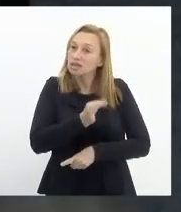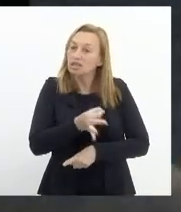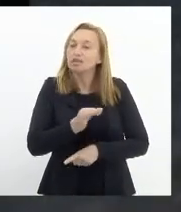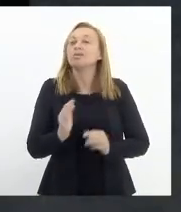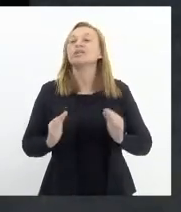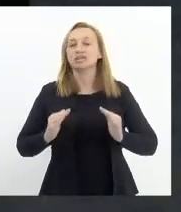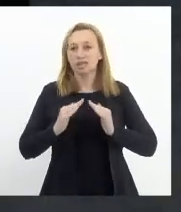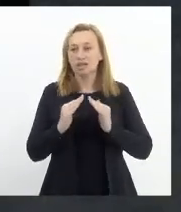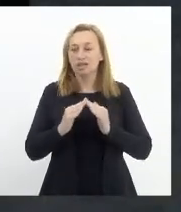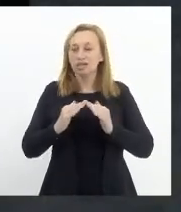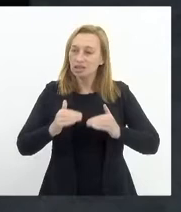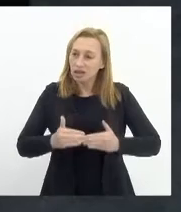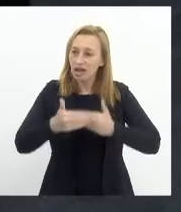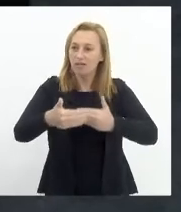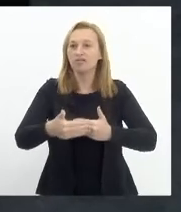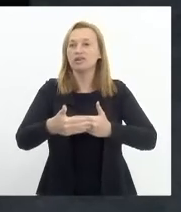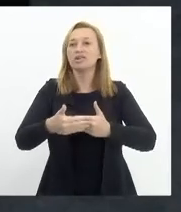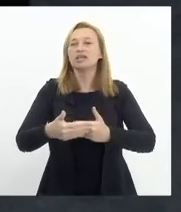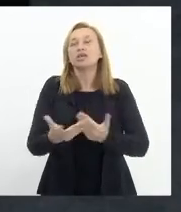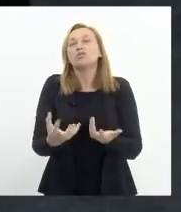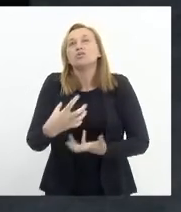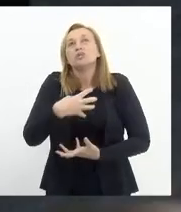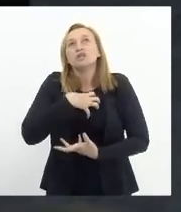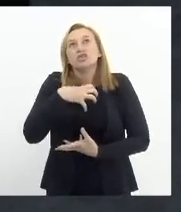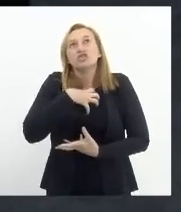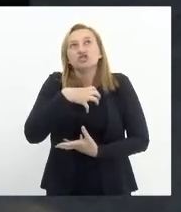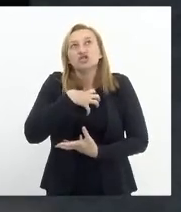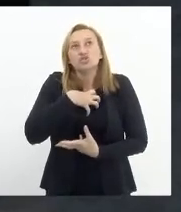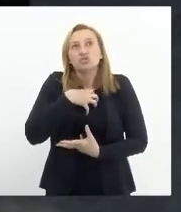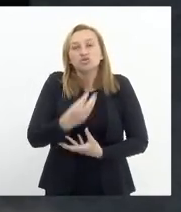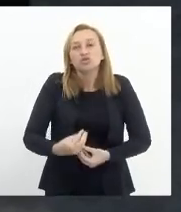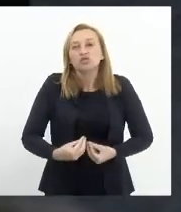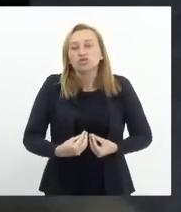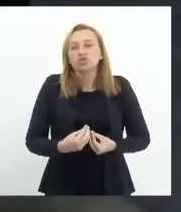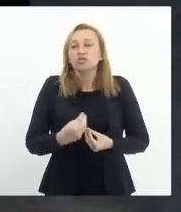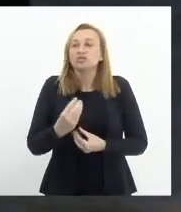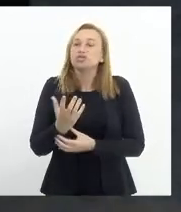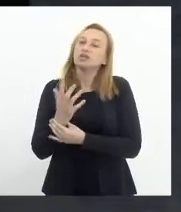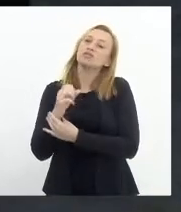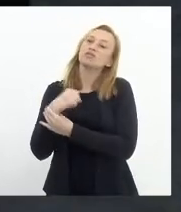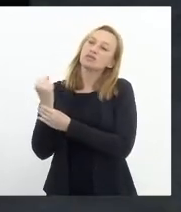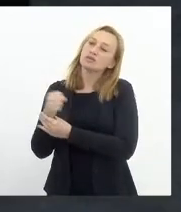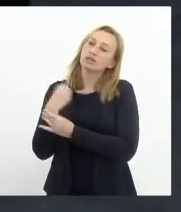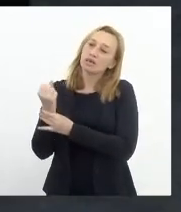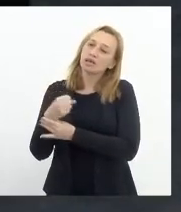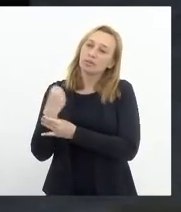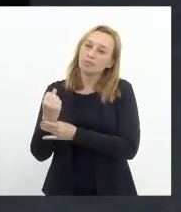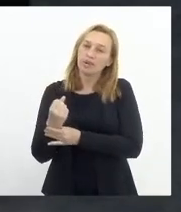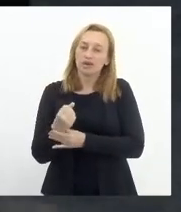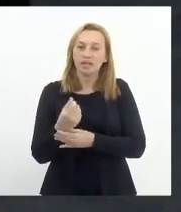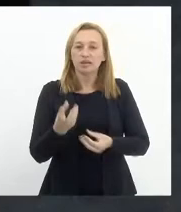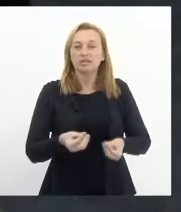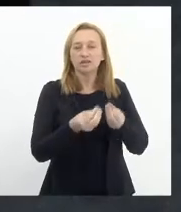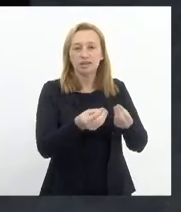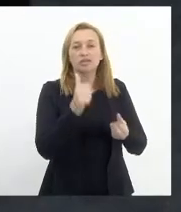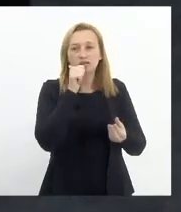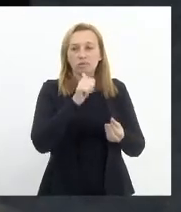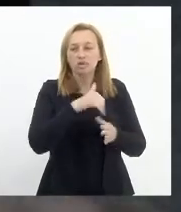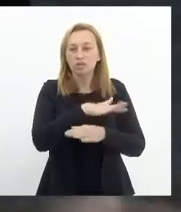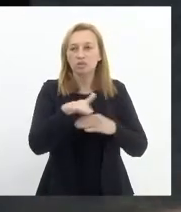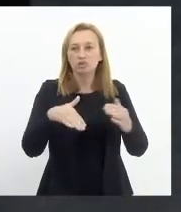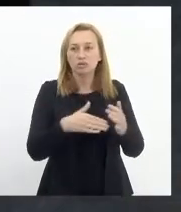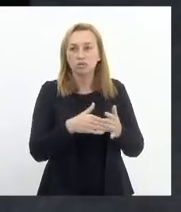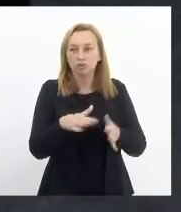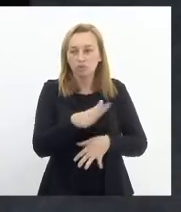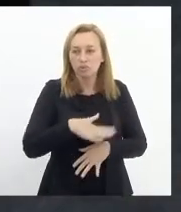essa casa avança no sentido de garantir a fisioterapia dessas mulheres em toda a rede pública do Estado do Rio de